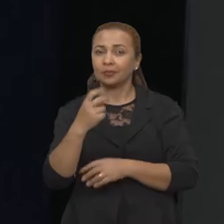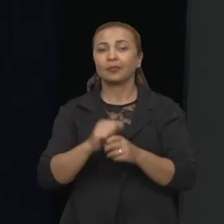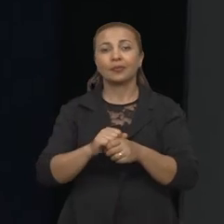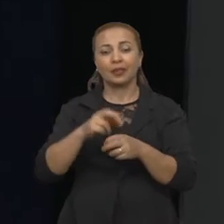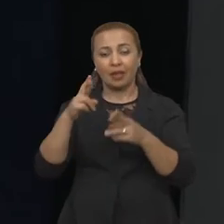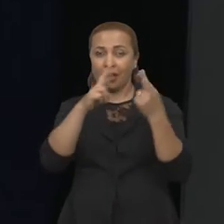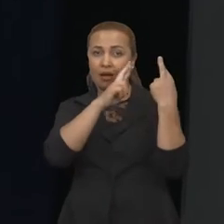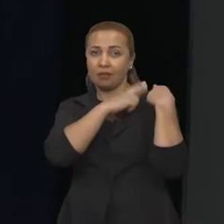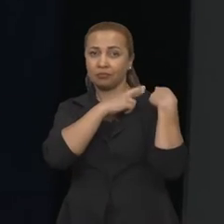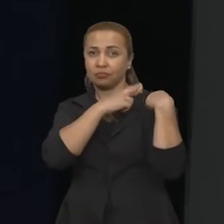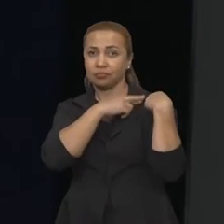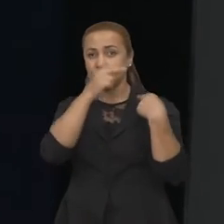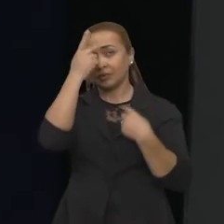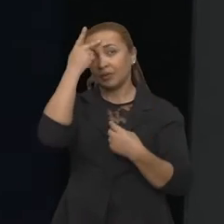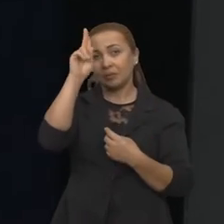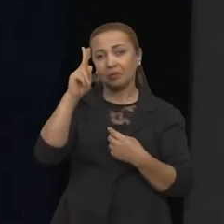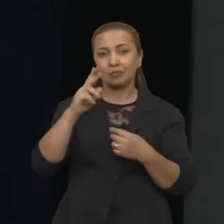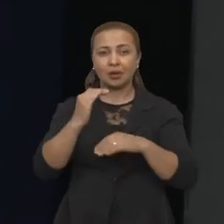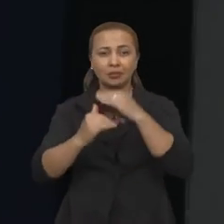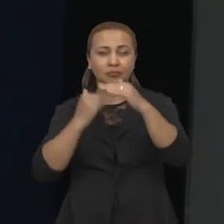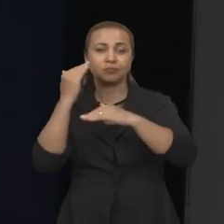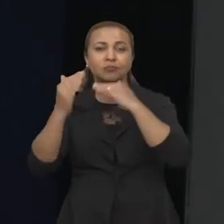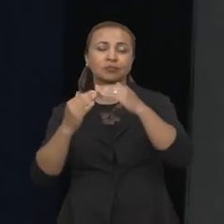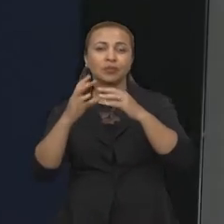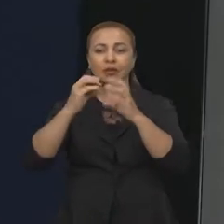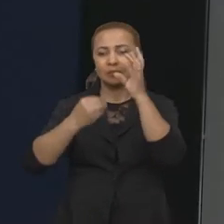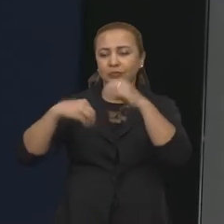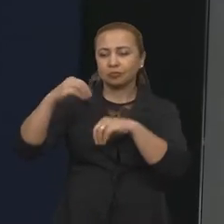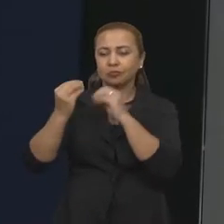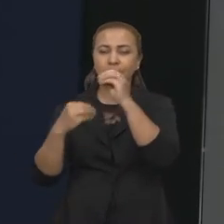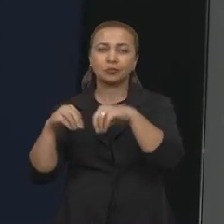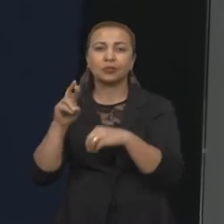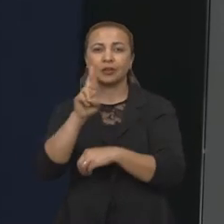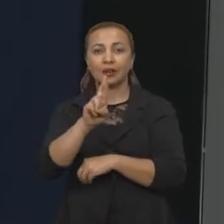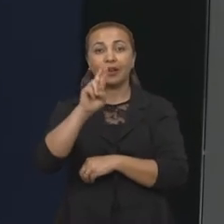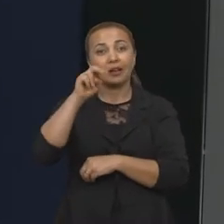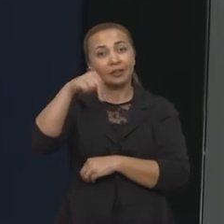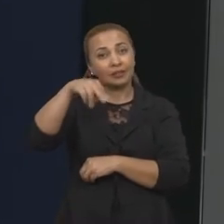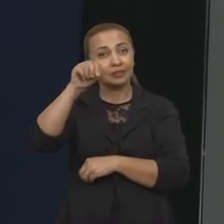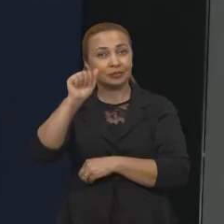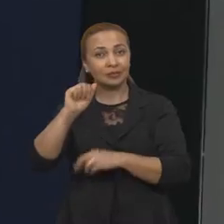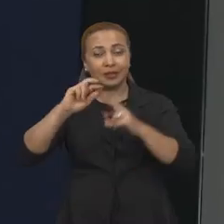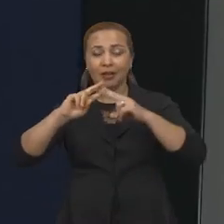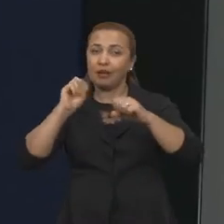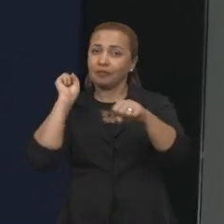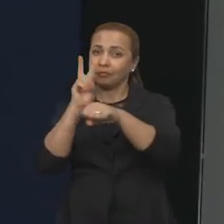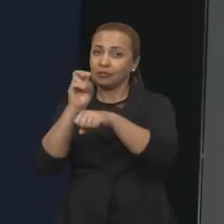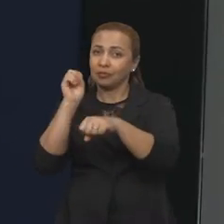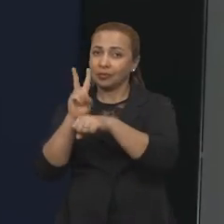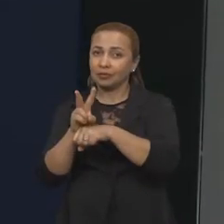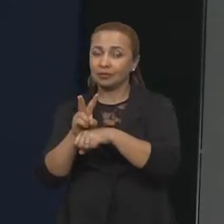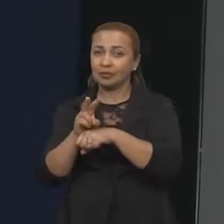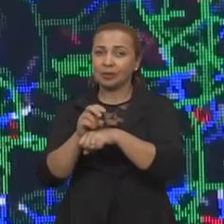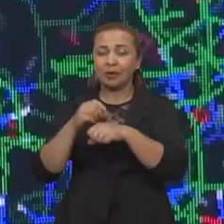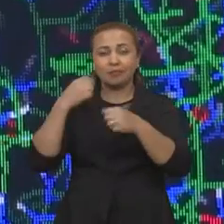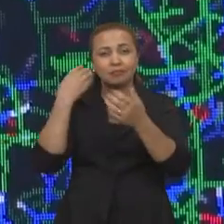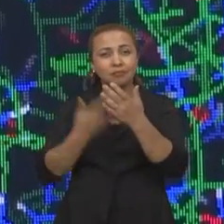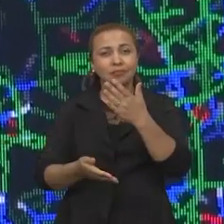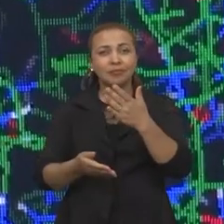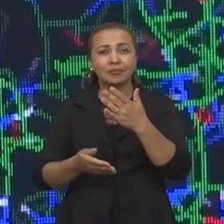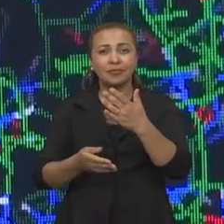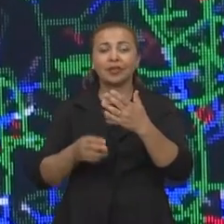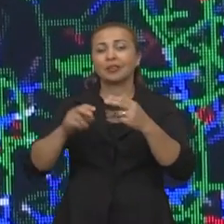Essa é responsável por processar as poliproteínas, que são traduzidas pelo RNA viral, prejudicando o ciclo de